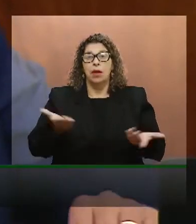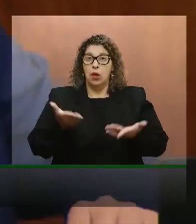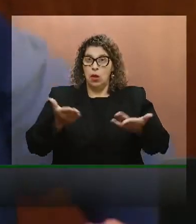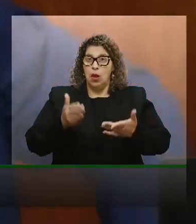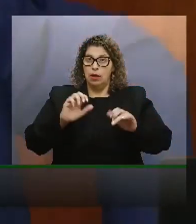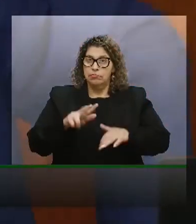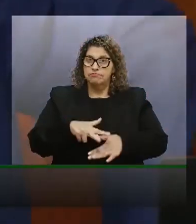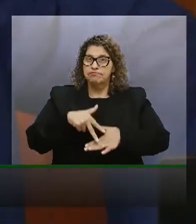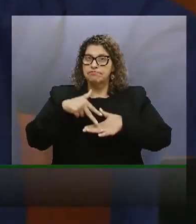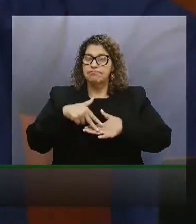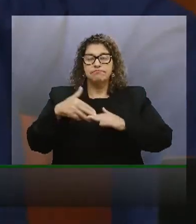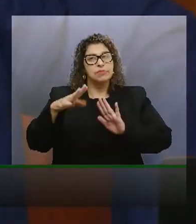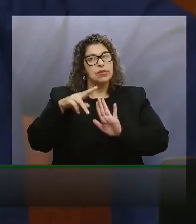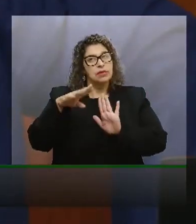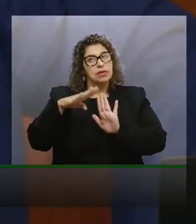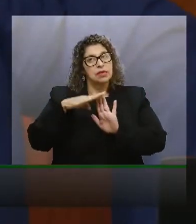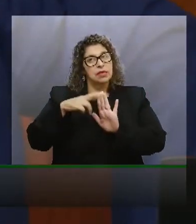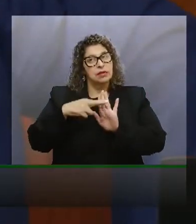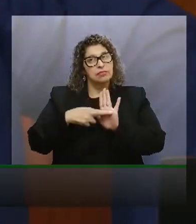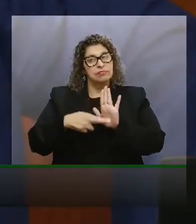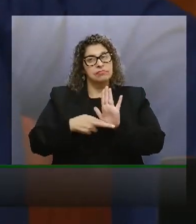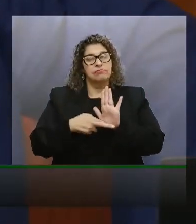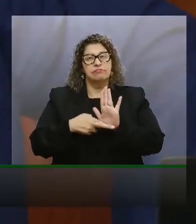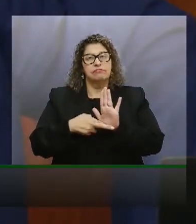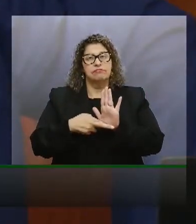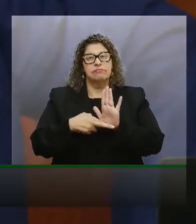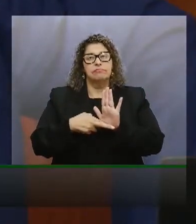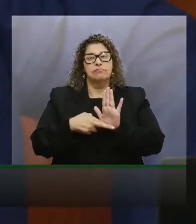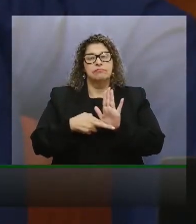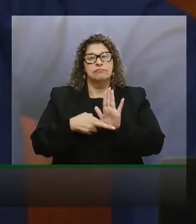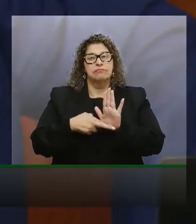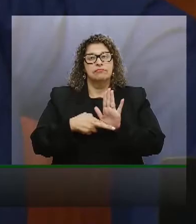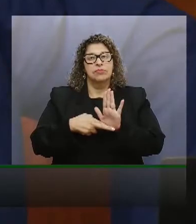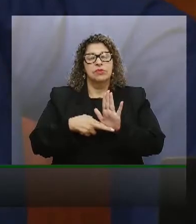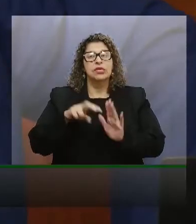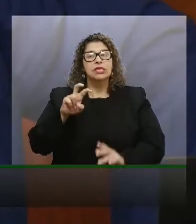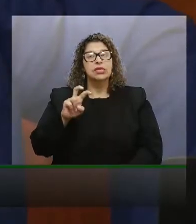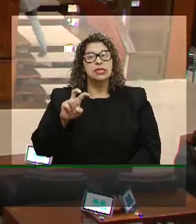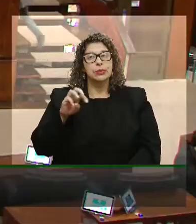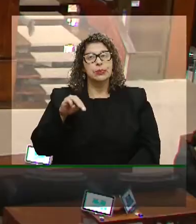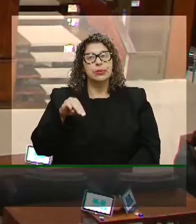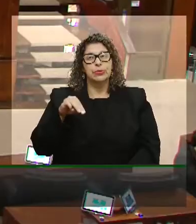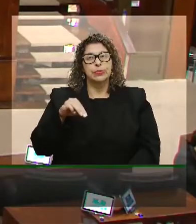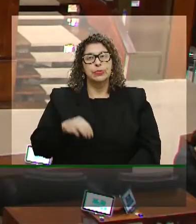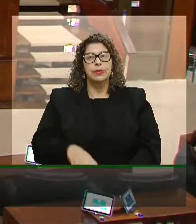sua disposição a tribuna pelo tempo regimental de cinco minutos.